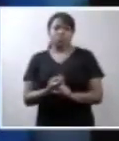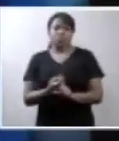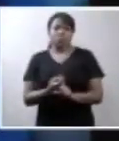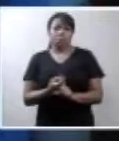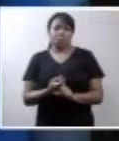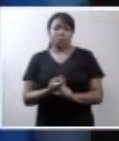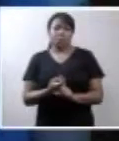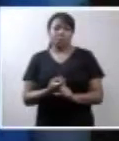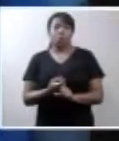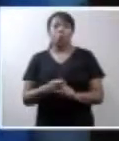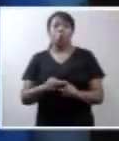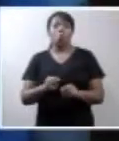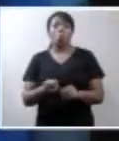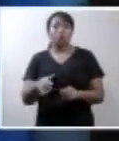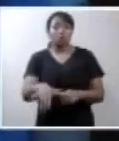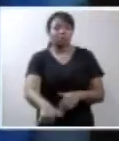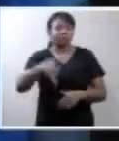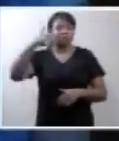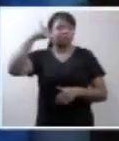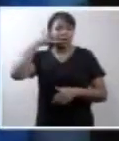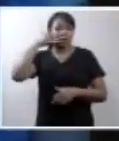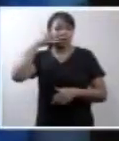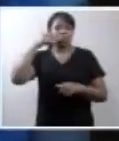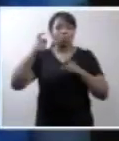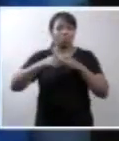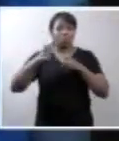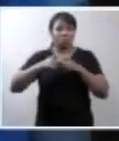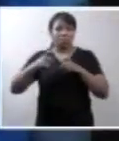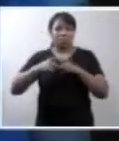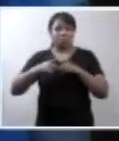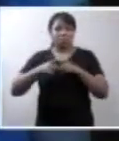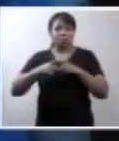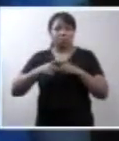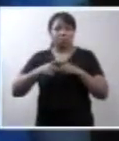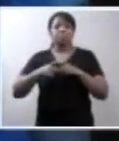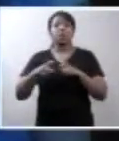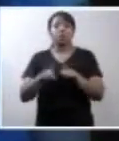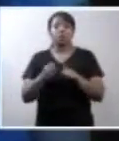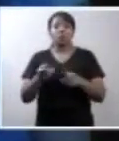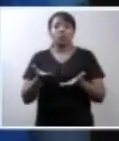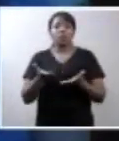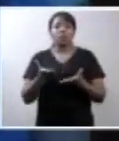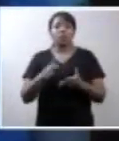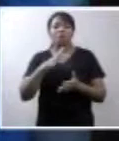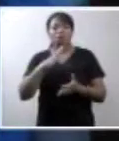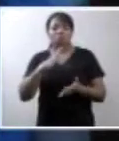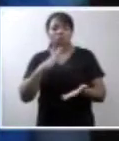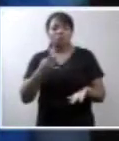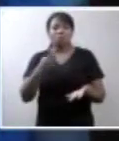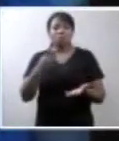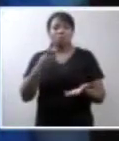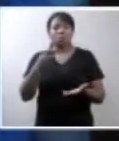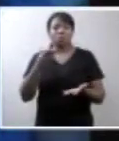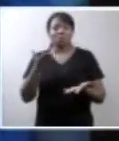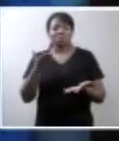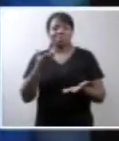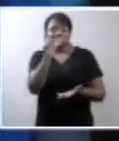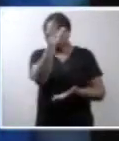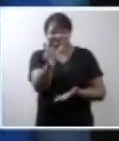um doutor lá em São Paulo. Que até hoje a gente, a não conhece ele pessoalmente. Mas para mim o cabra é tudo.